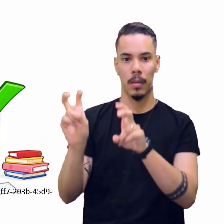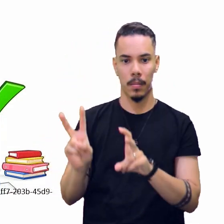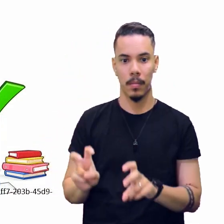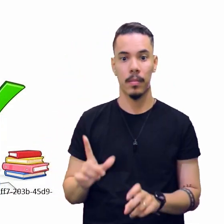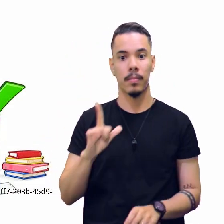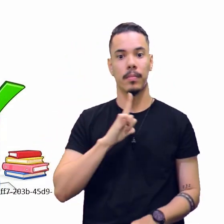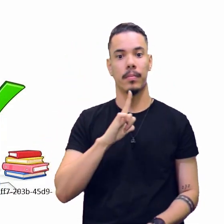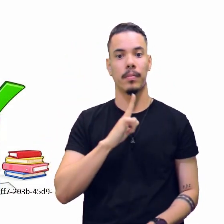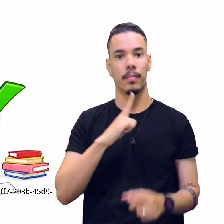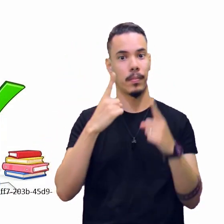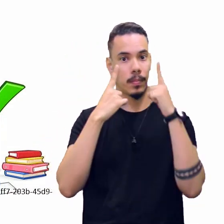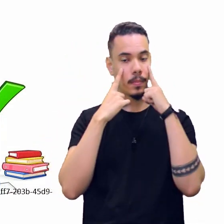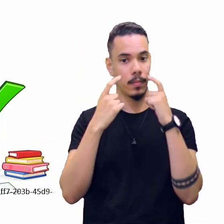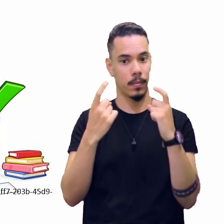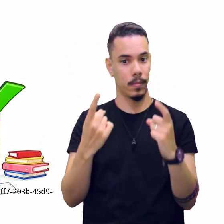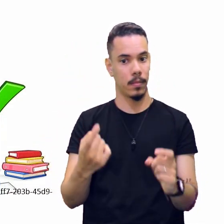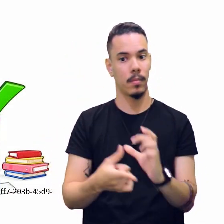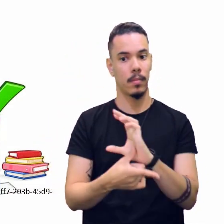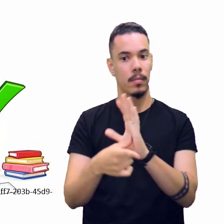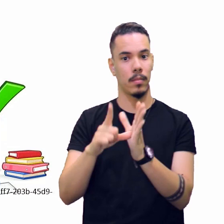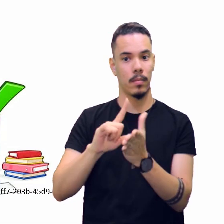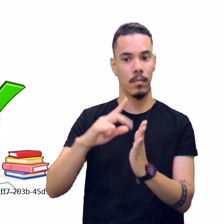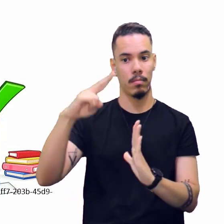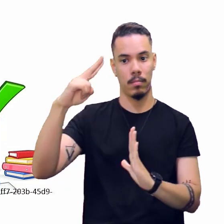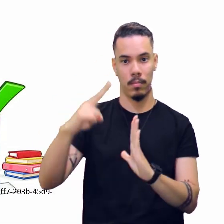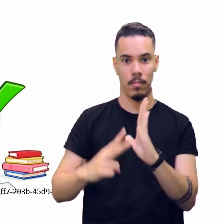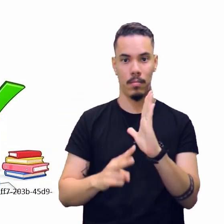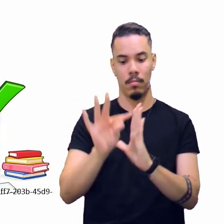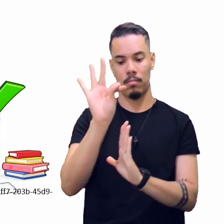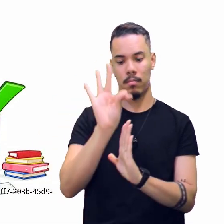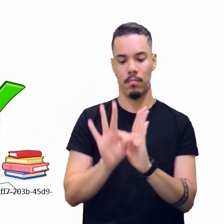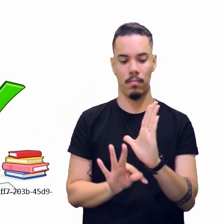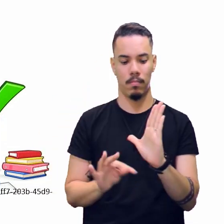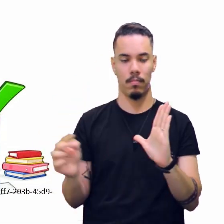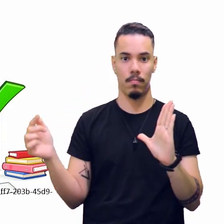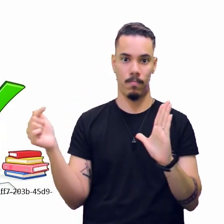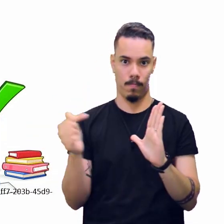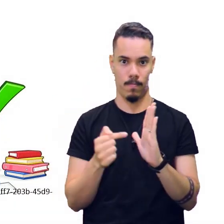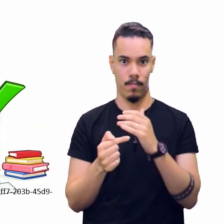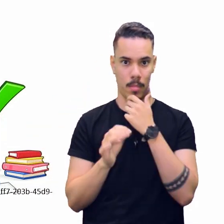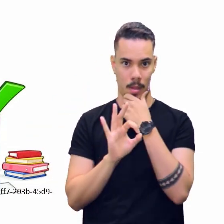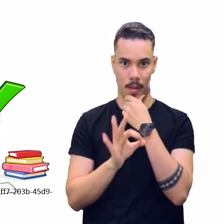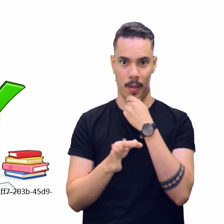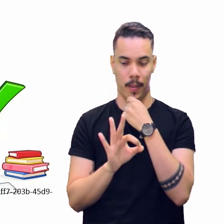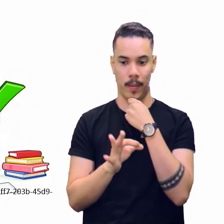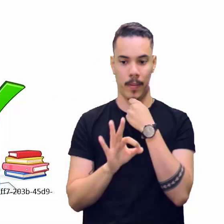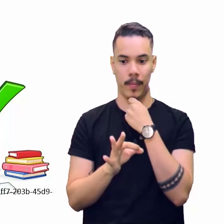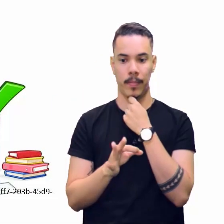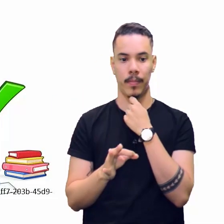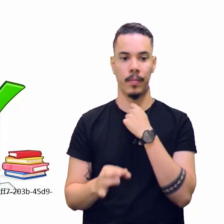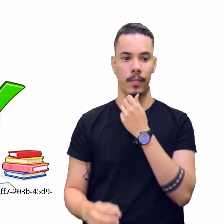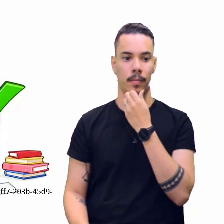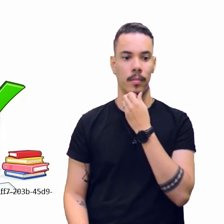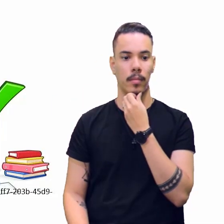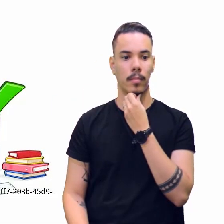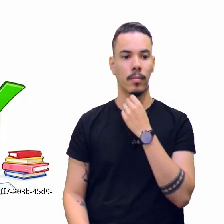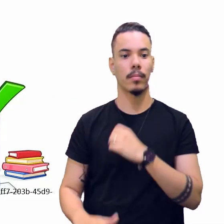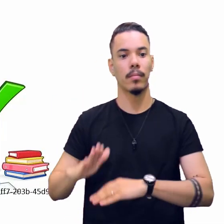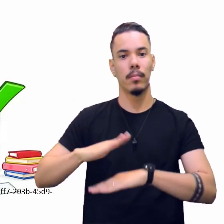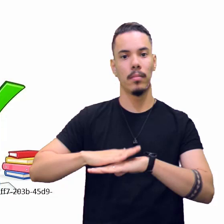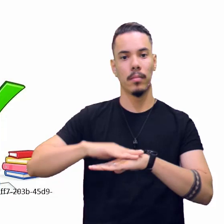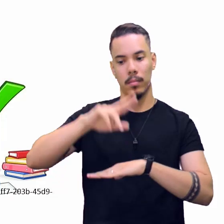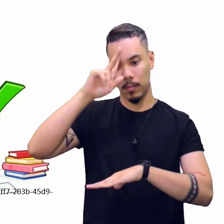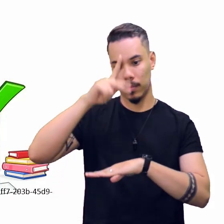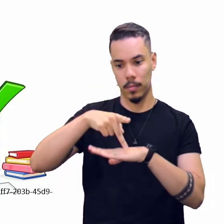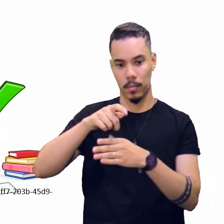interesse por ela antes de ler o texto. Beleza? Aqui, ó, o autor do